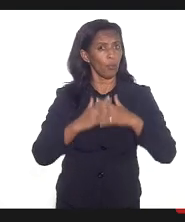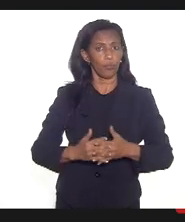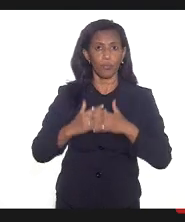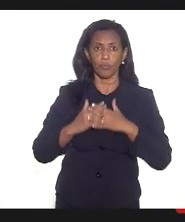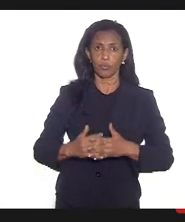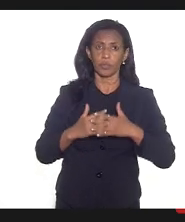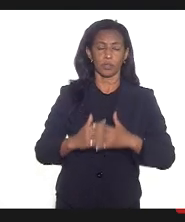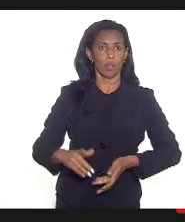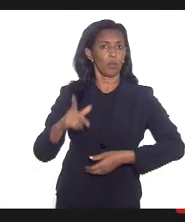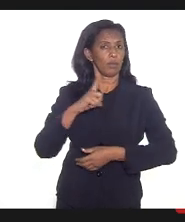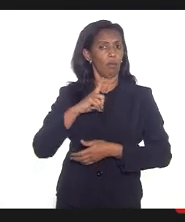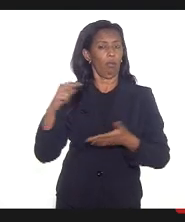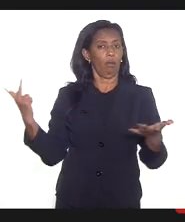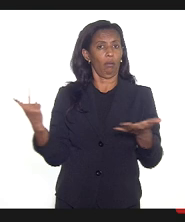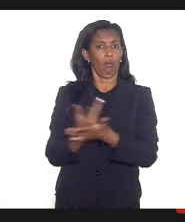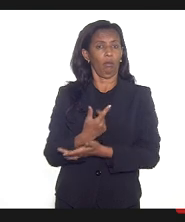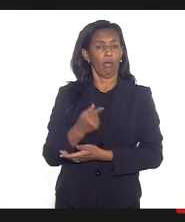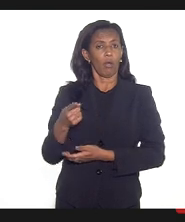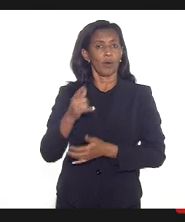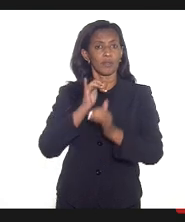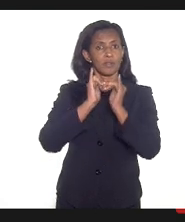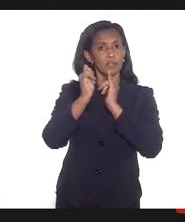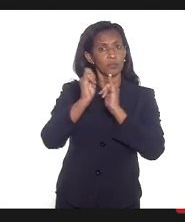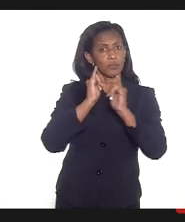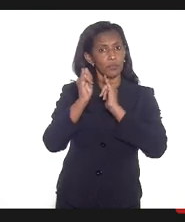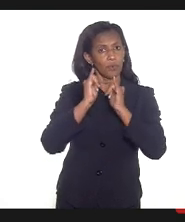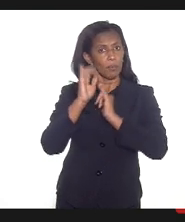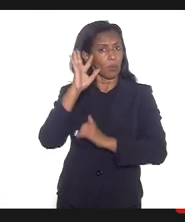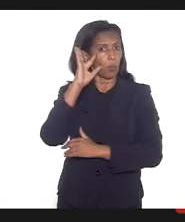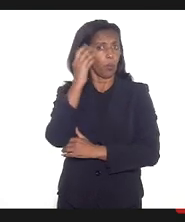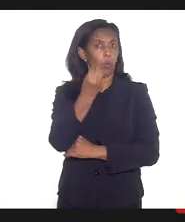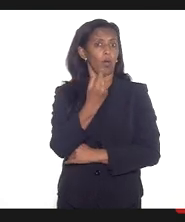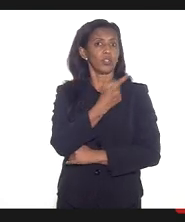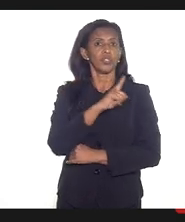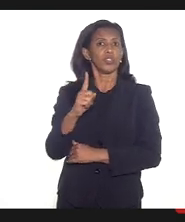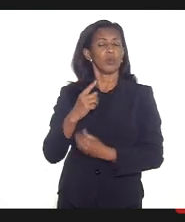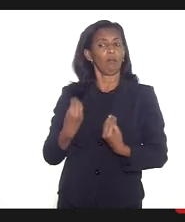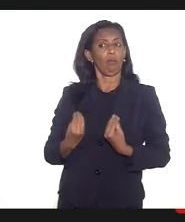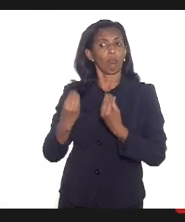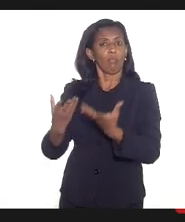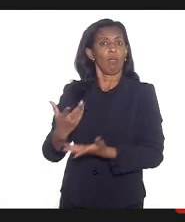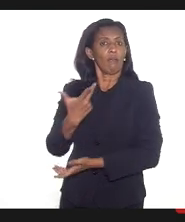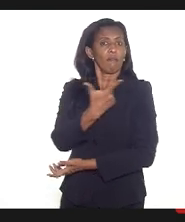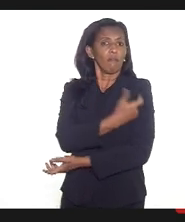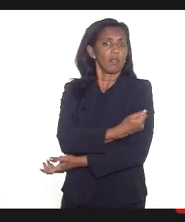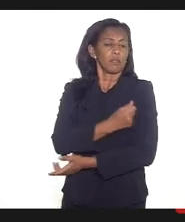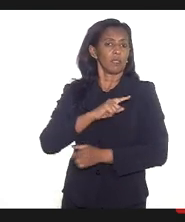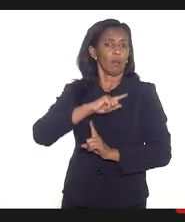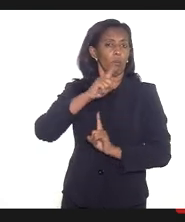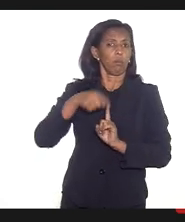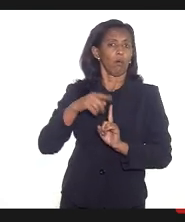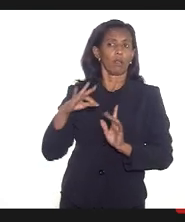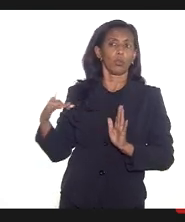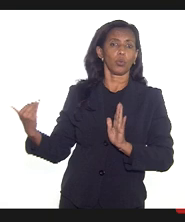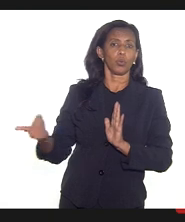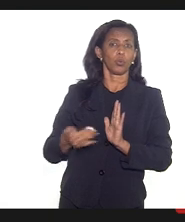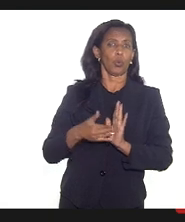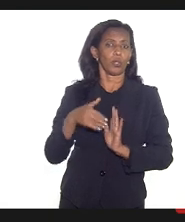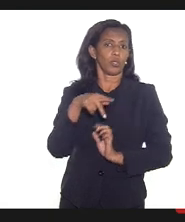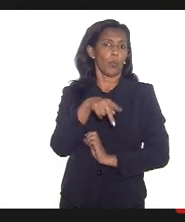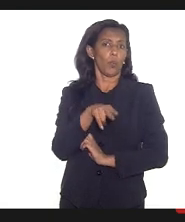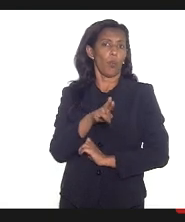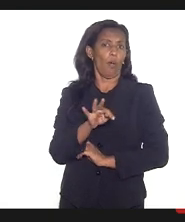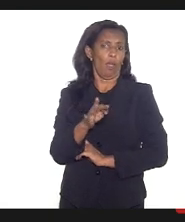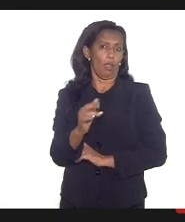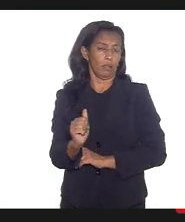que tem ocorrido com essas notas técnicas e da decisão de não liberar a vacinação para todas as gestantes hipoérperas.